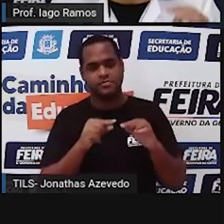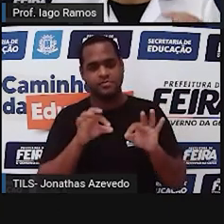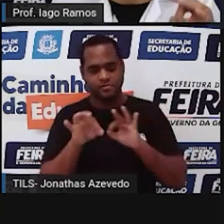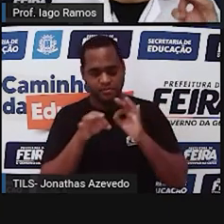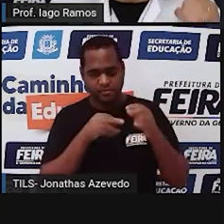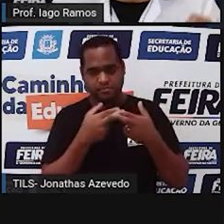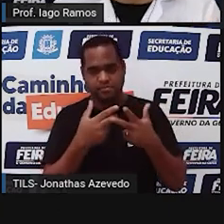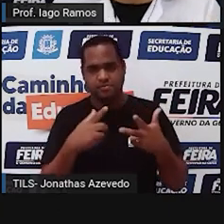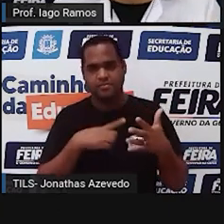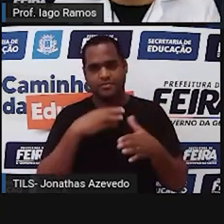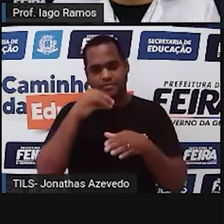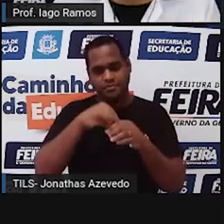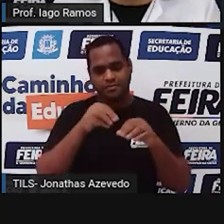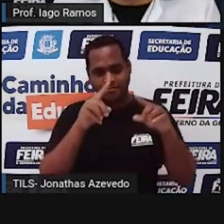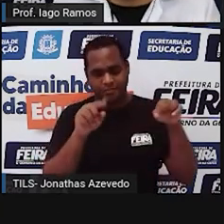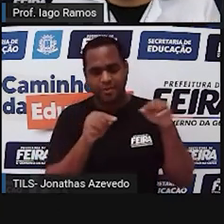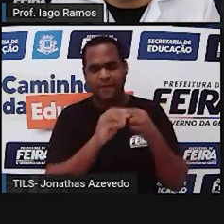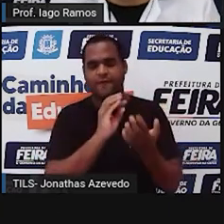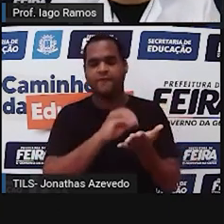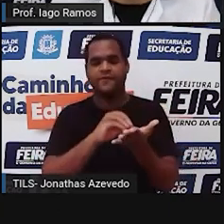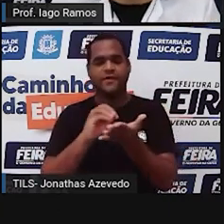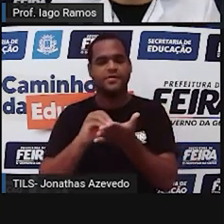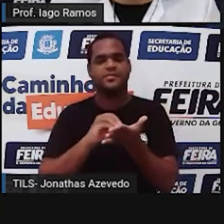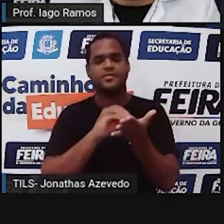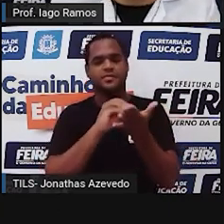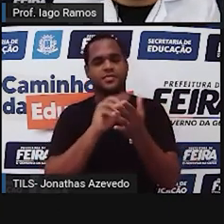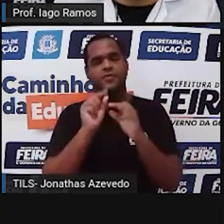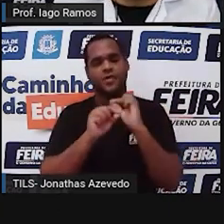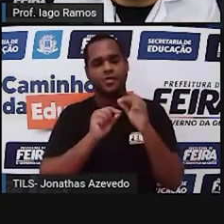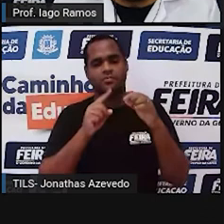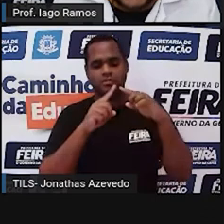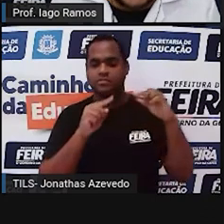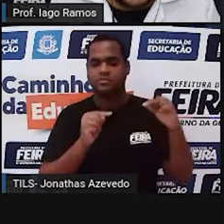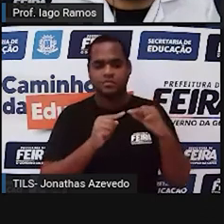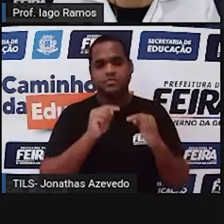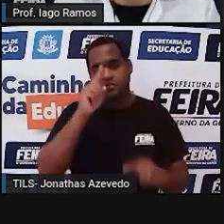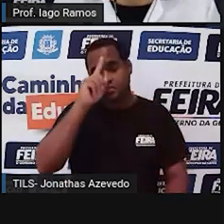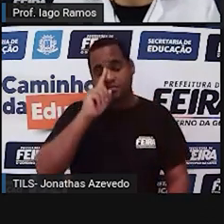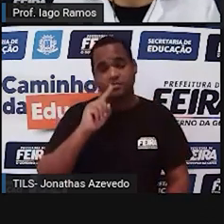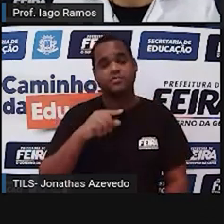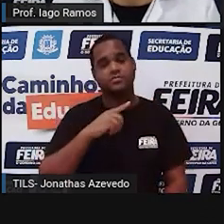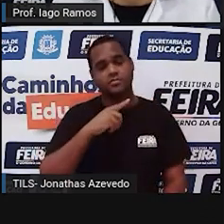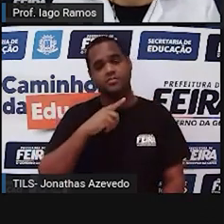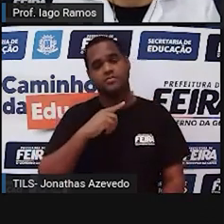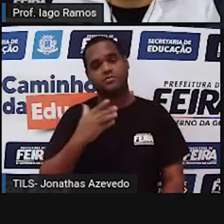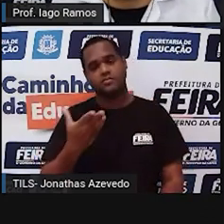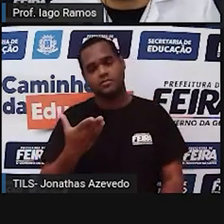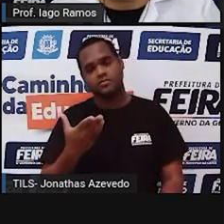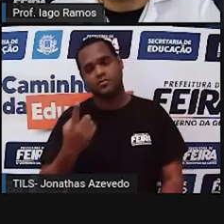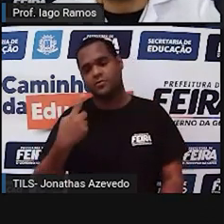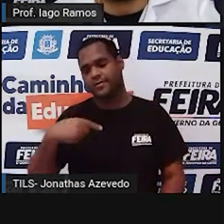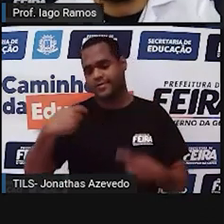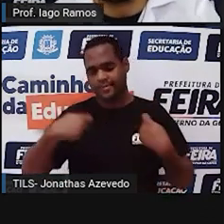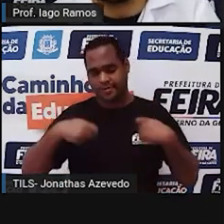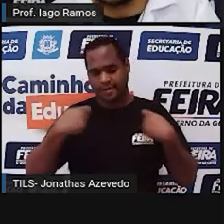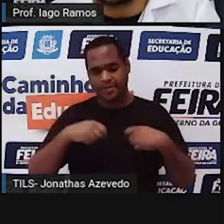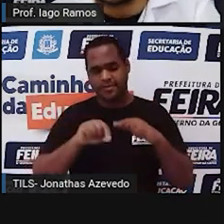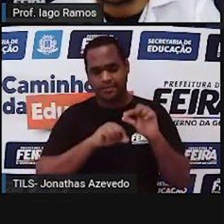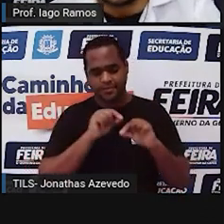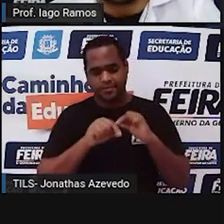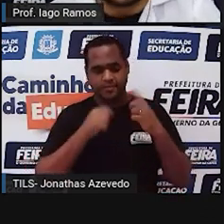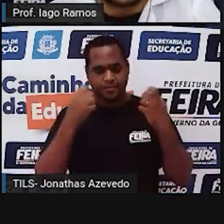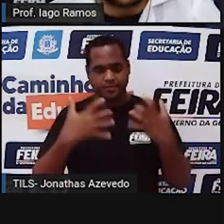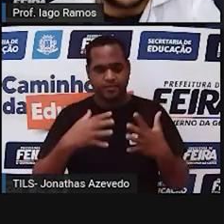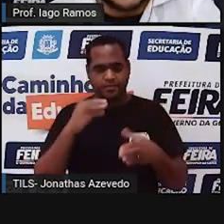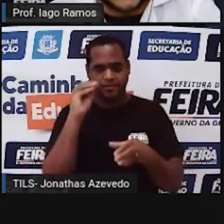medida do ângulo interno que está faltando. Então, tem um triângulo amarelo, tá bom? E a gente precisa achar a medida do ângulo